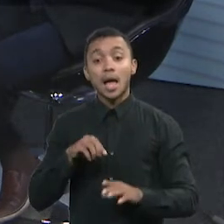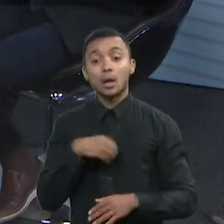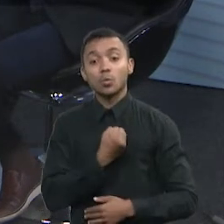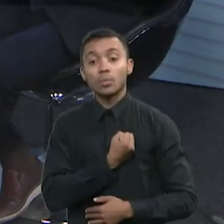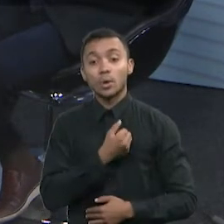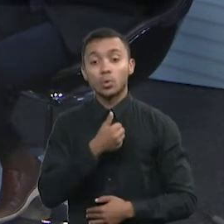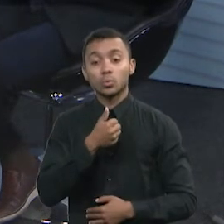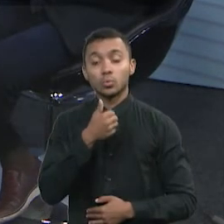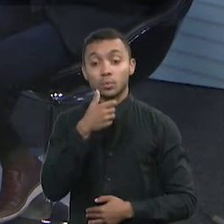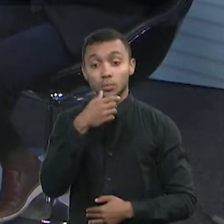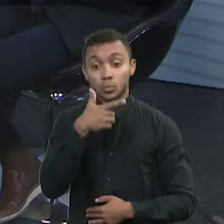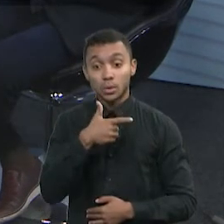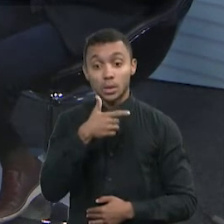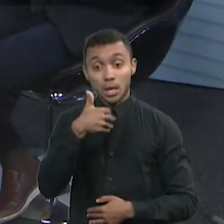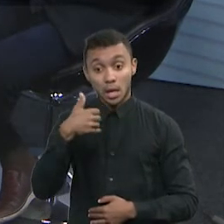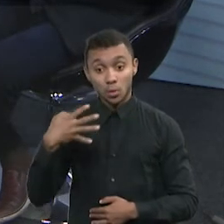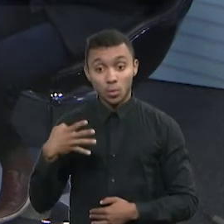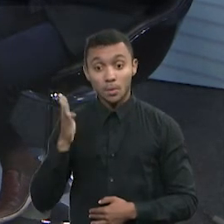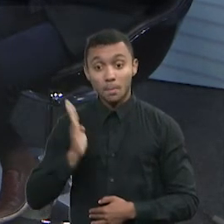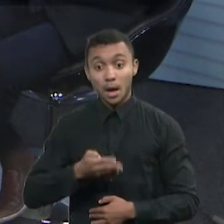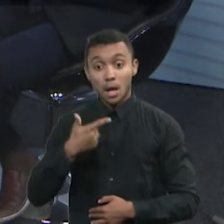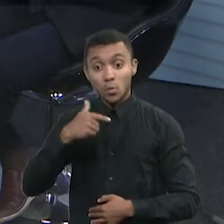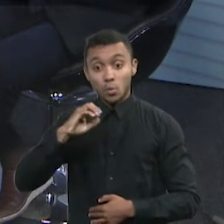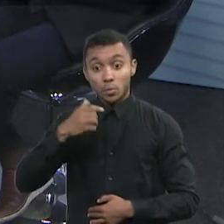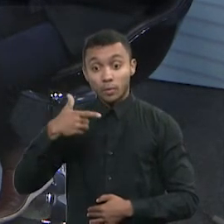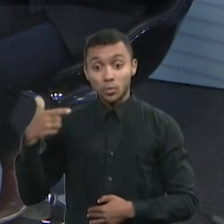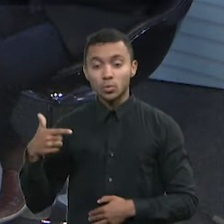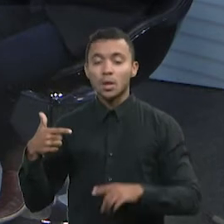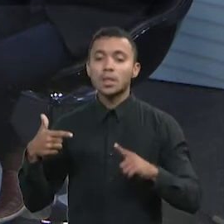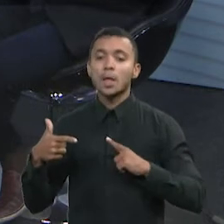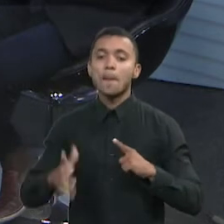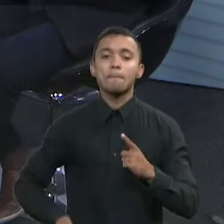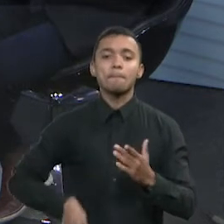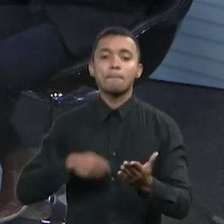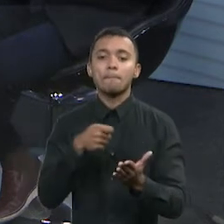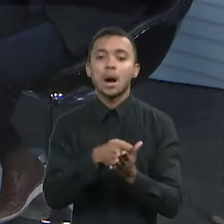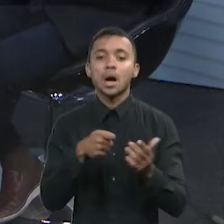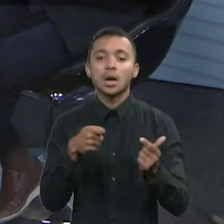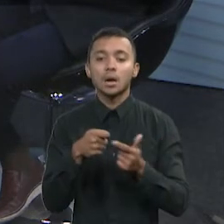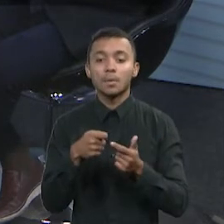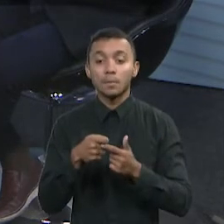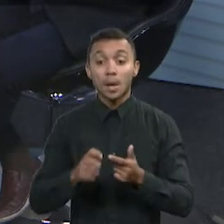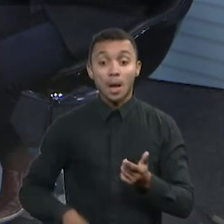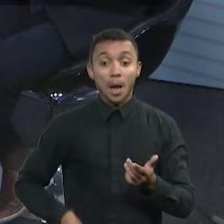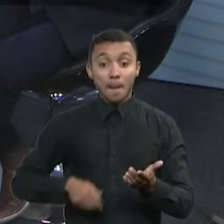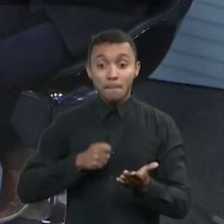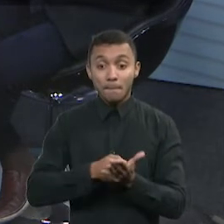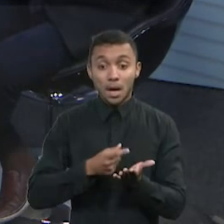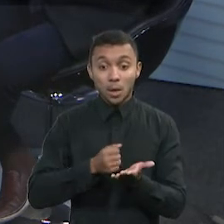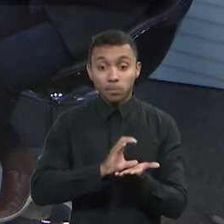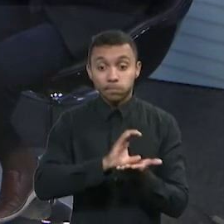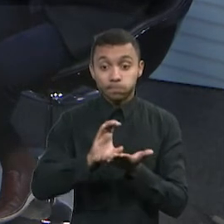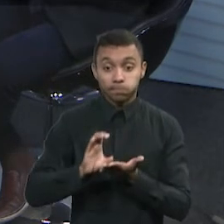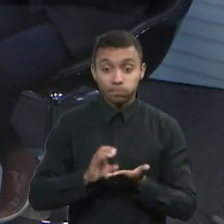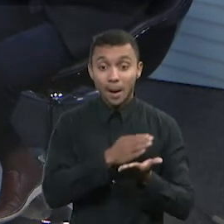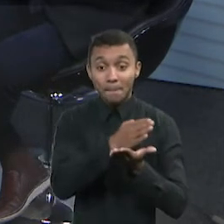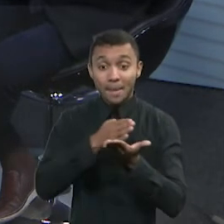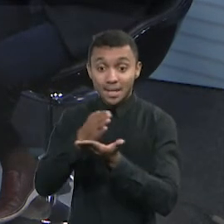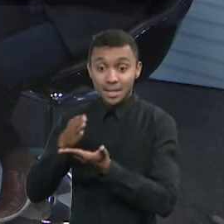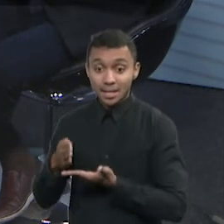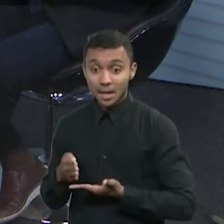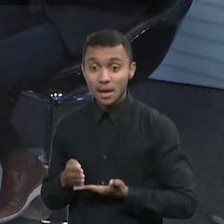Barra 22, que estabelece o pagamento, o parcelamento. Quem é que pode